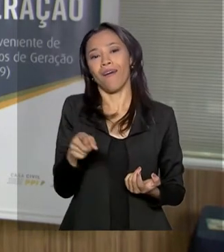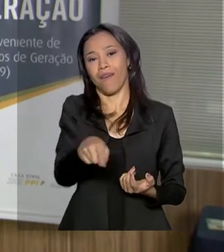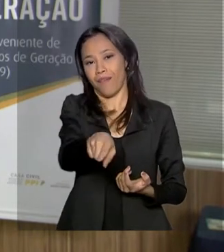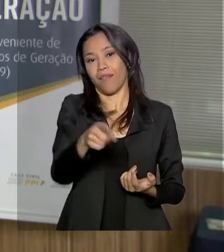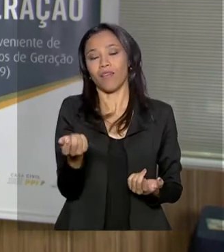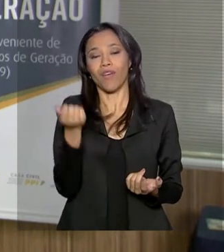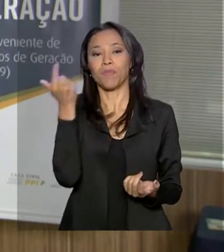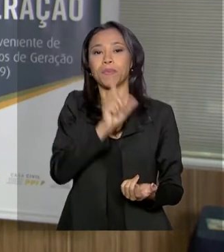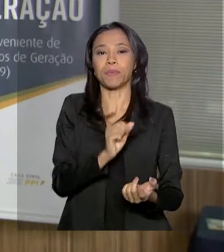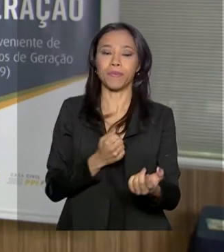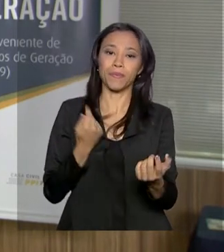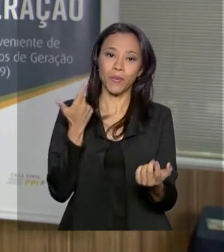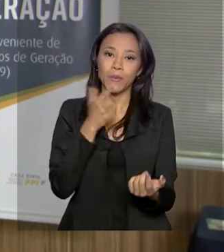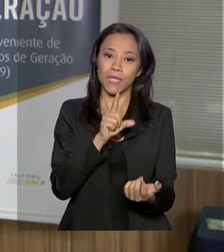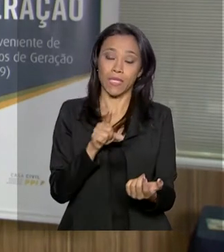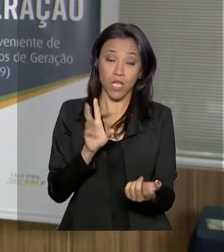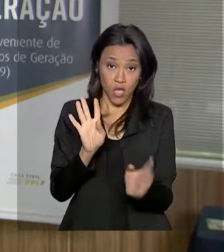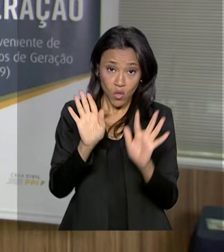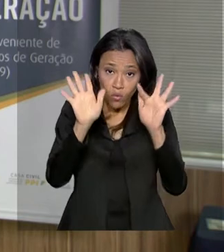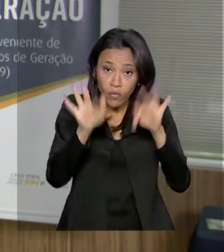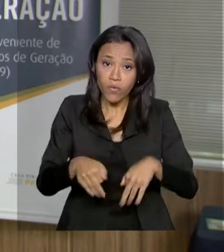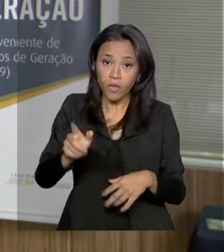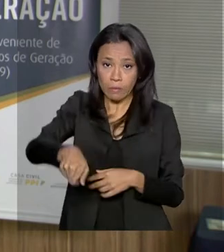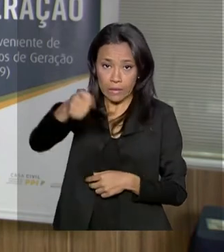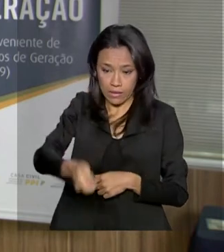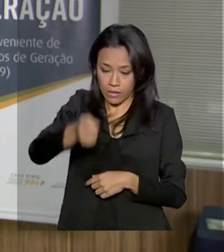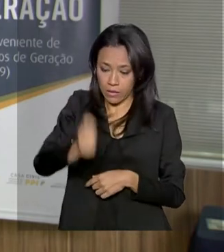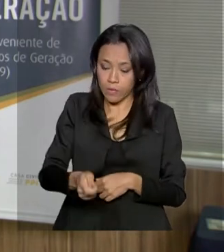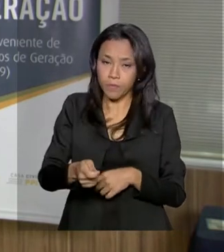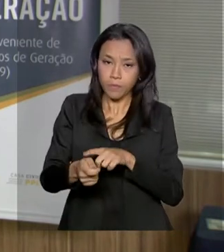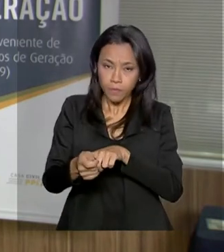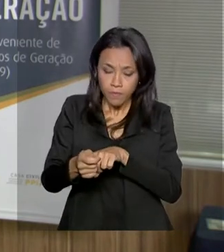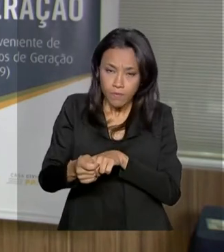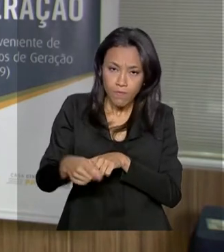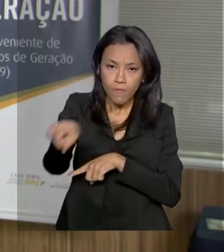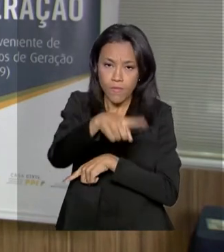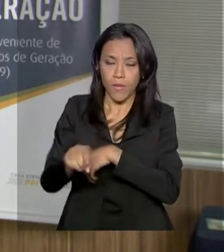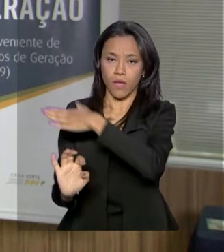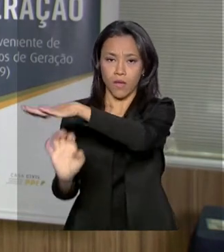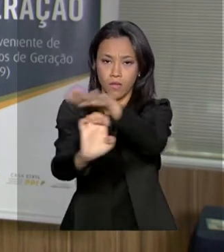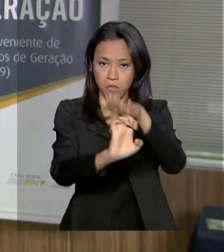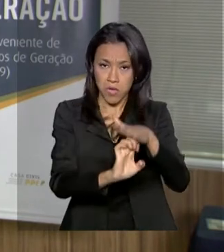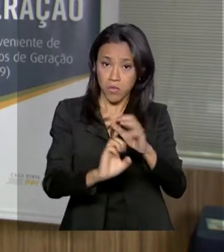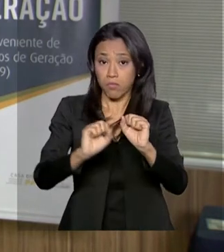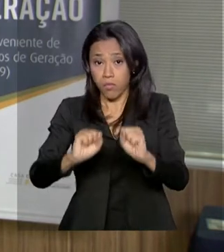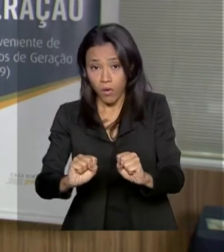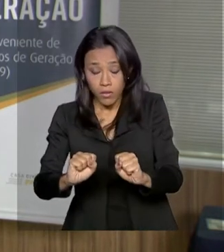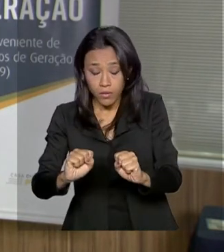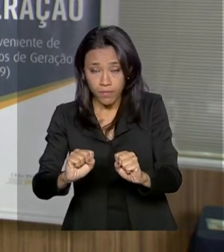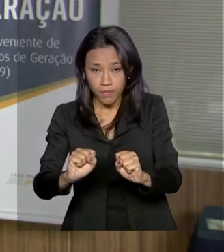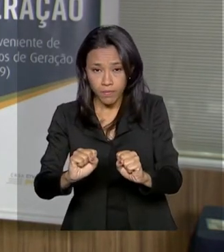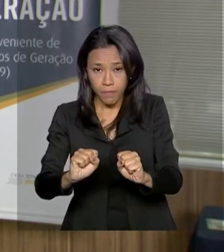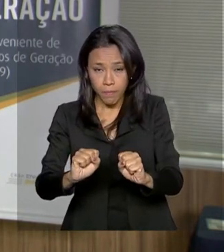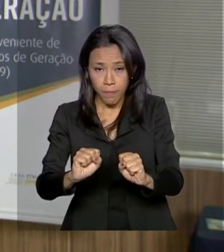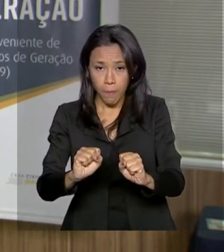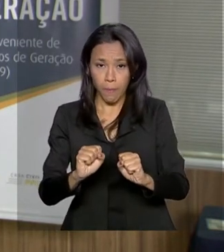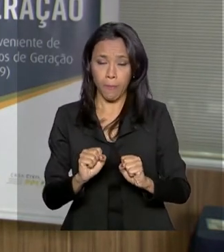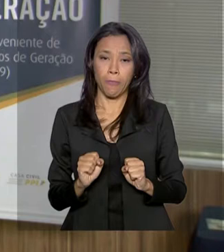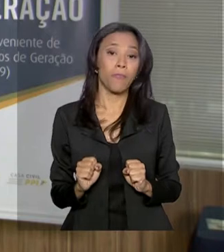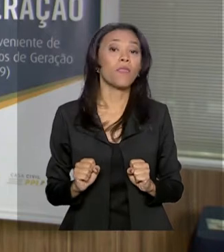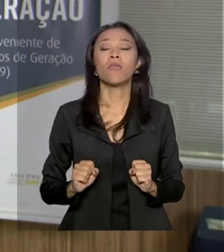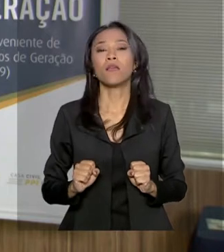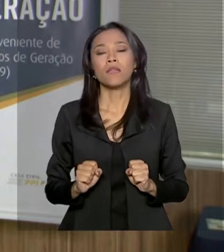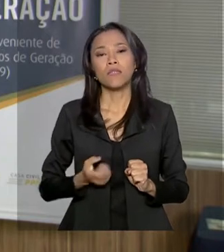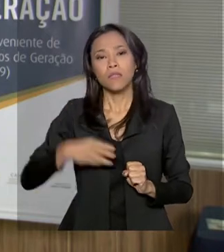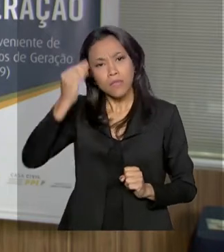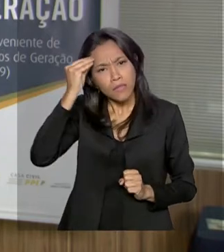modalidades. Ao final do leilão, os empreendimentos podem desistir do lance que